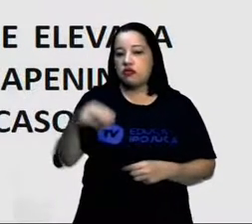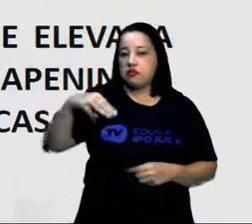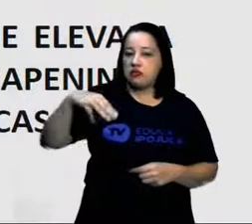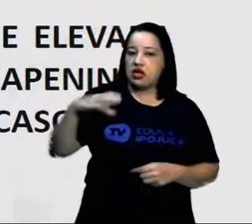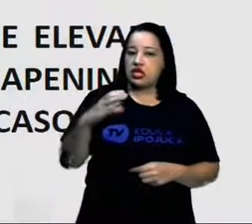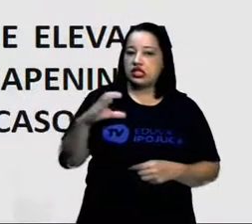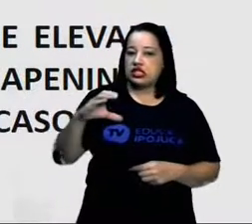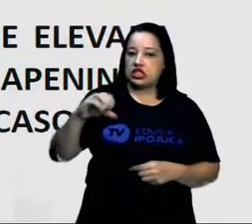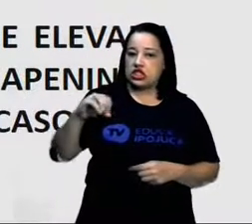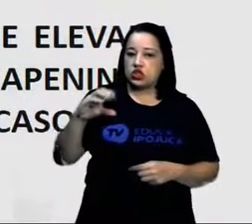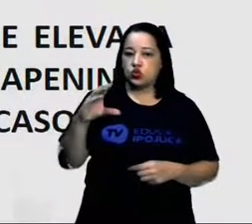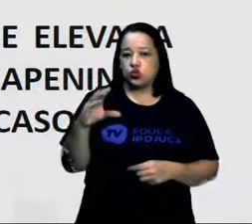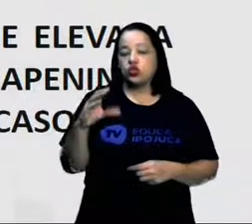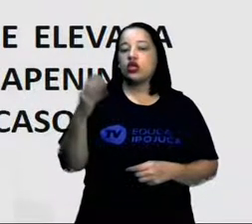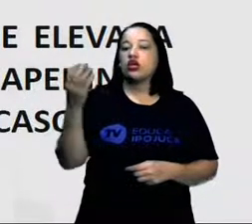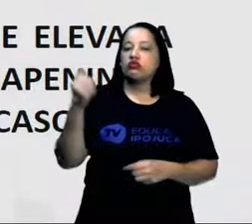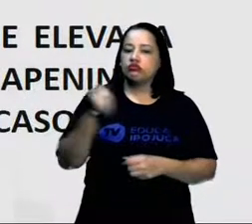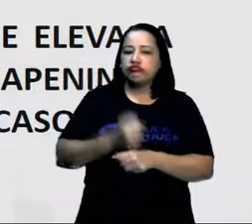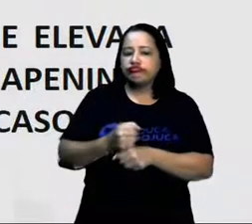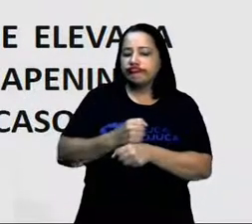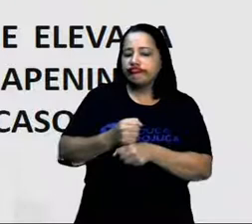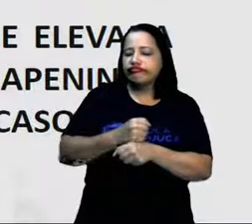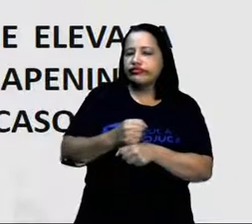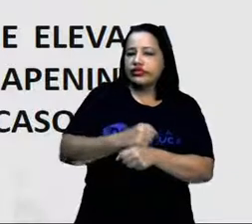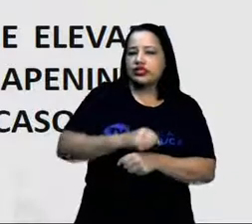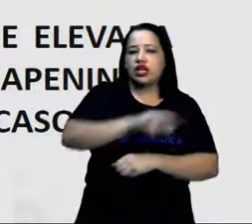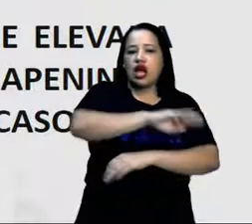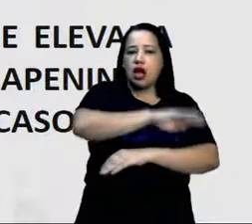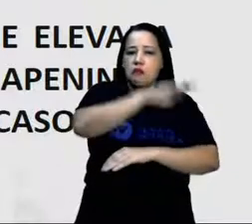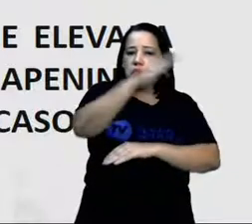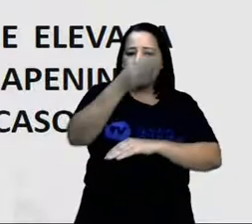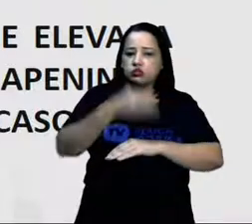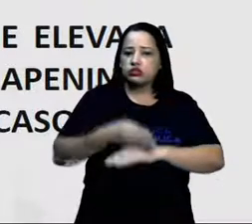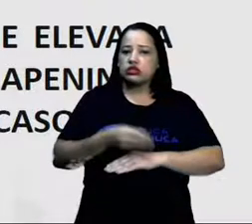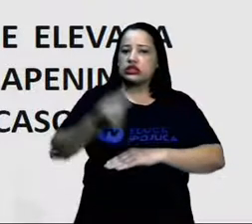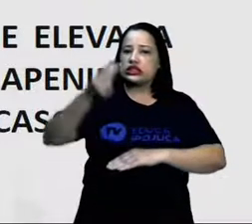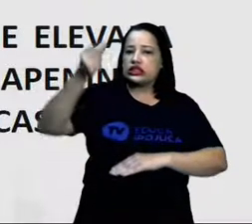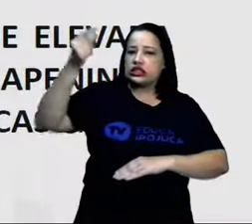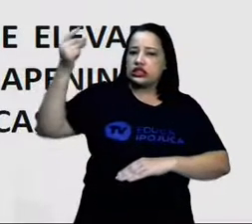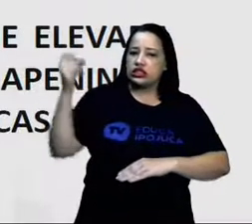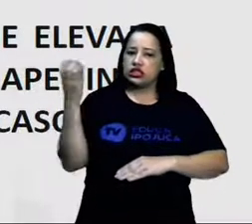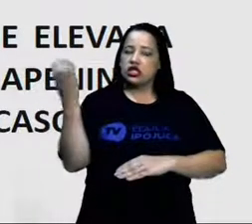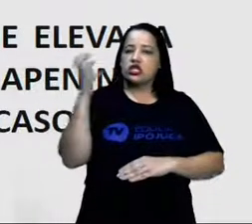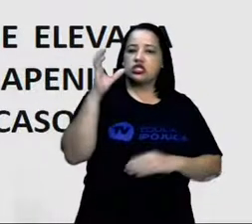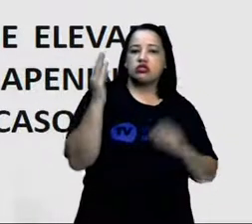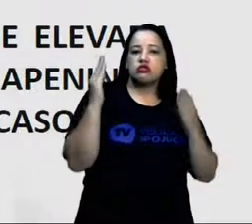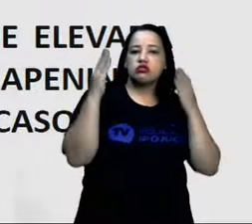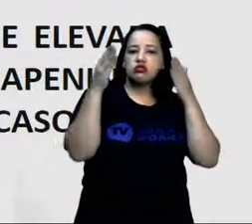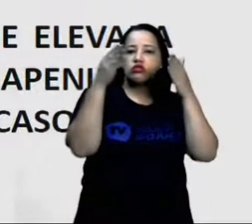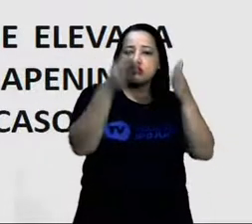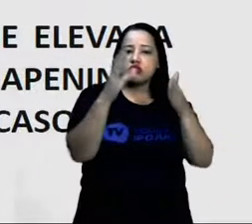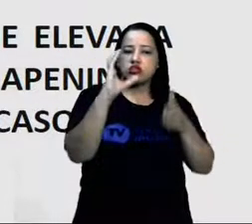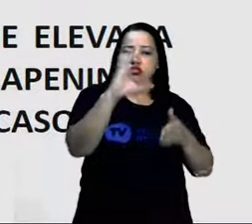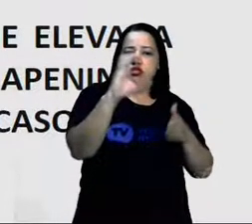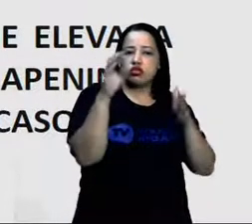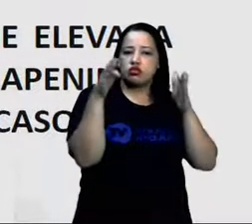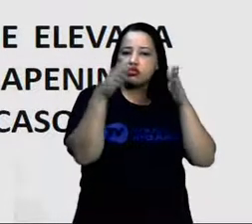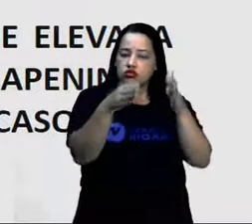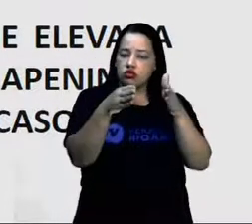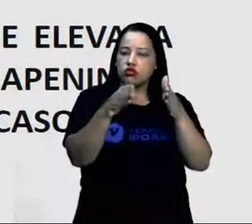são montanhas muito antigas, que se situam no centro-norte e no leste do continente,